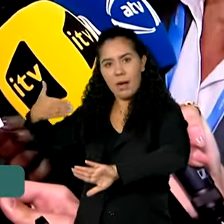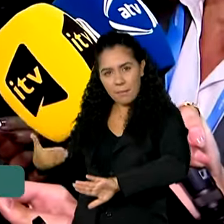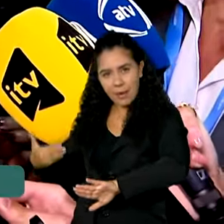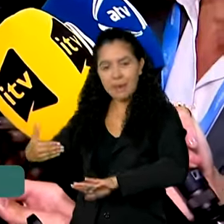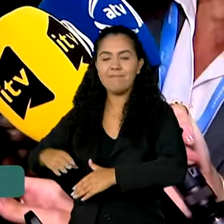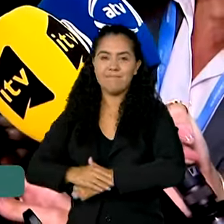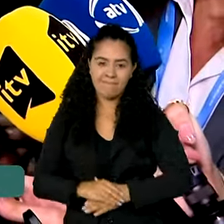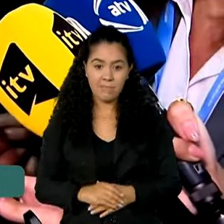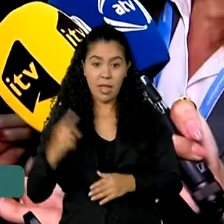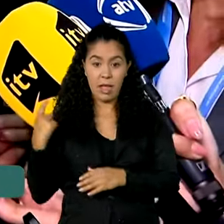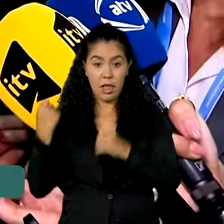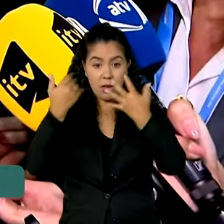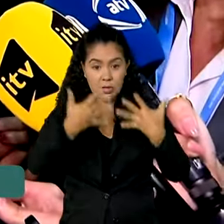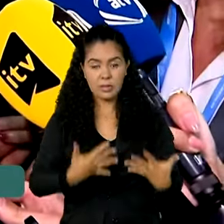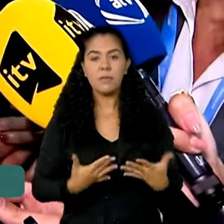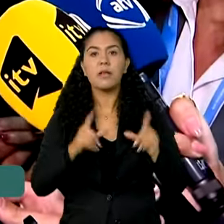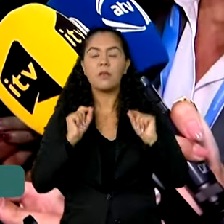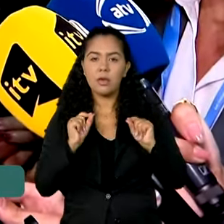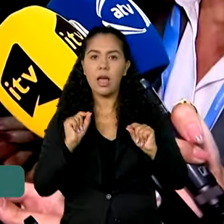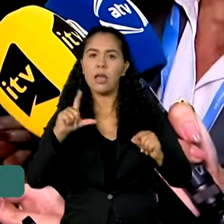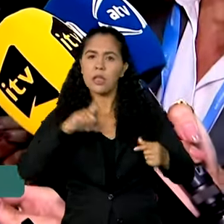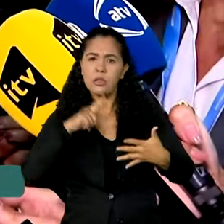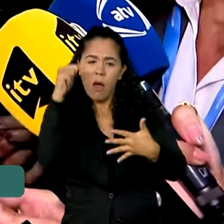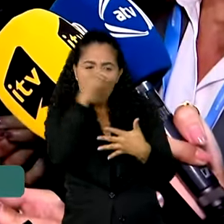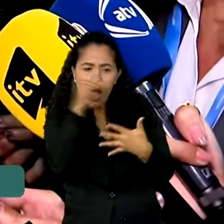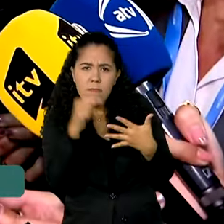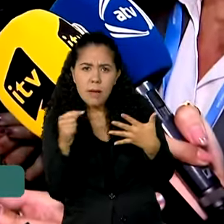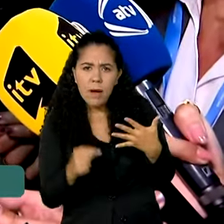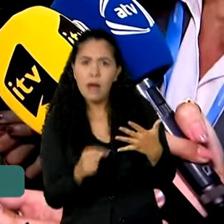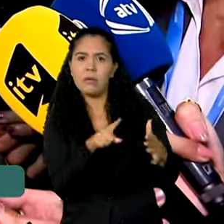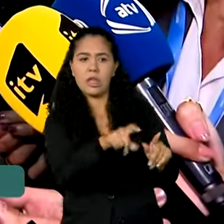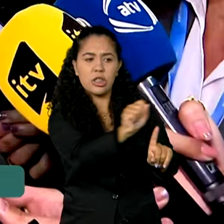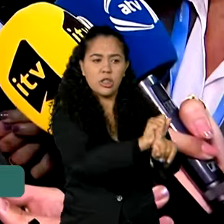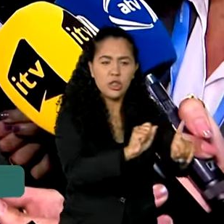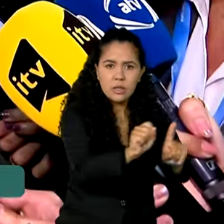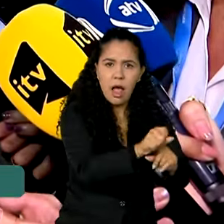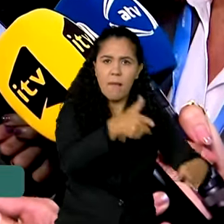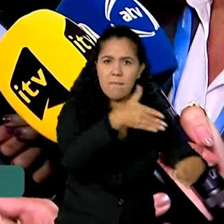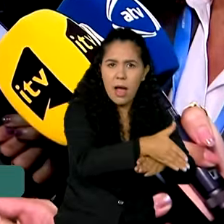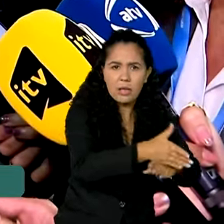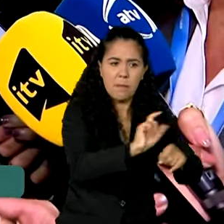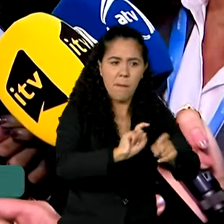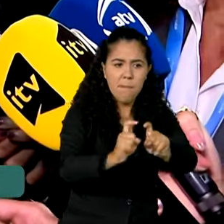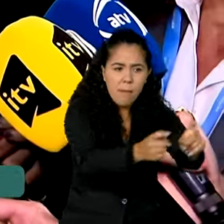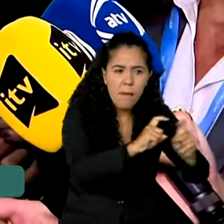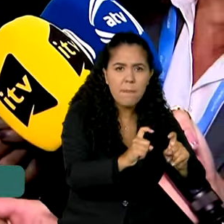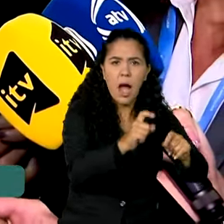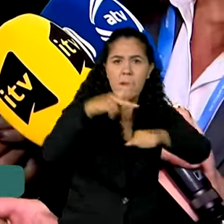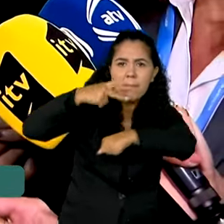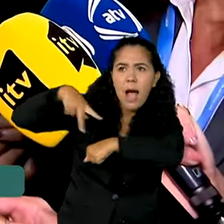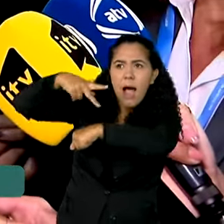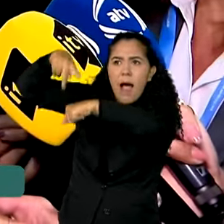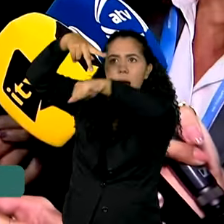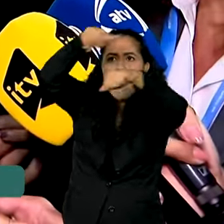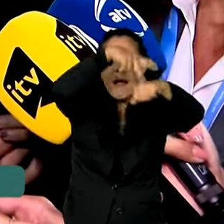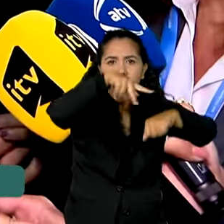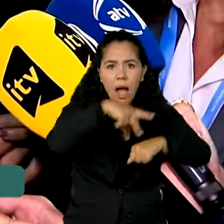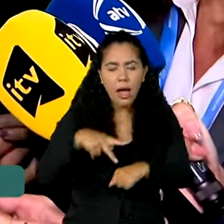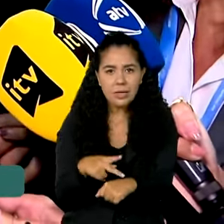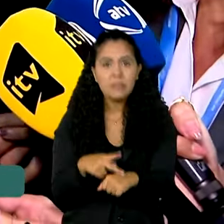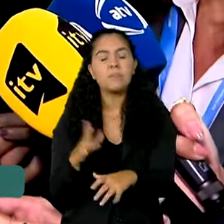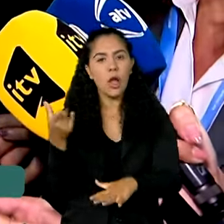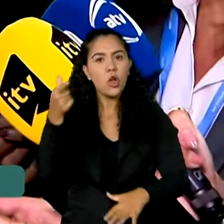toda a pressão que está sendo feita pelas sociedades dentro de cada país possa fazer com que os